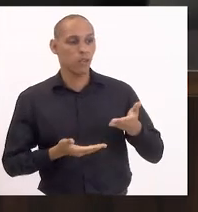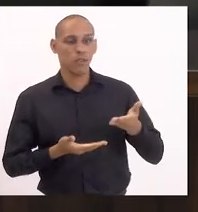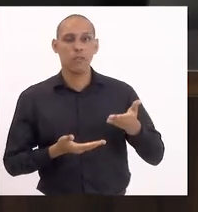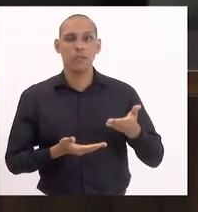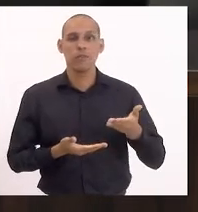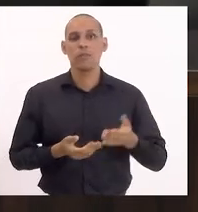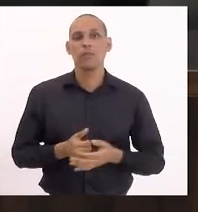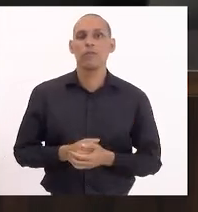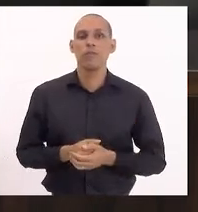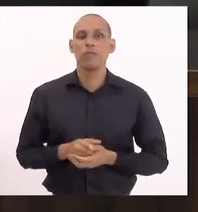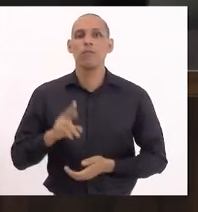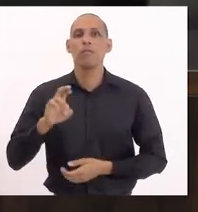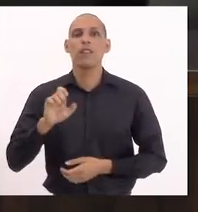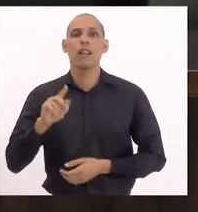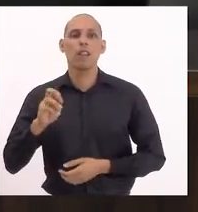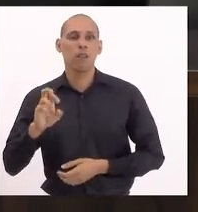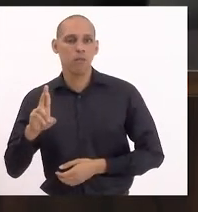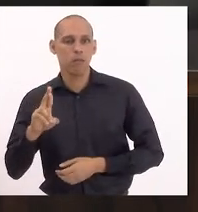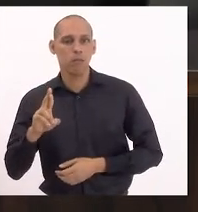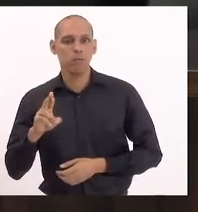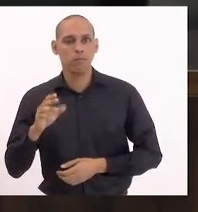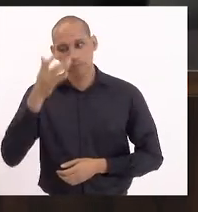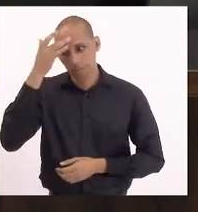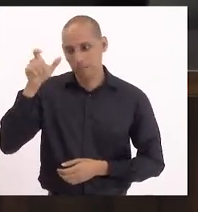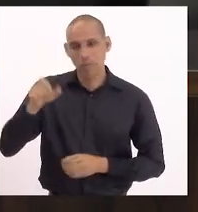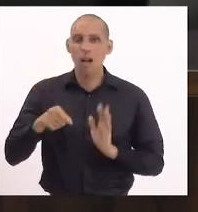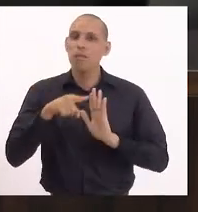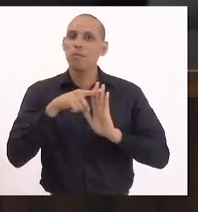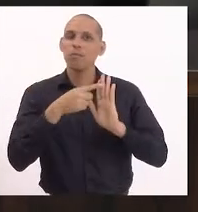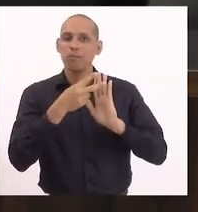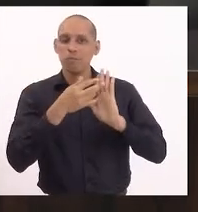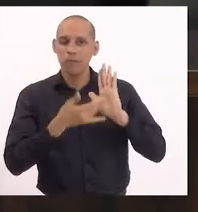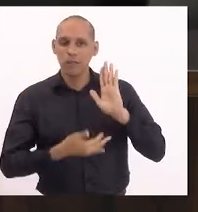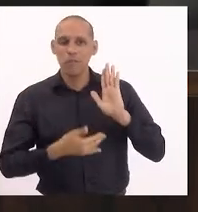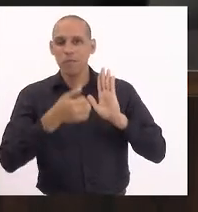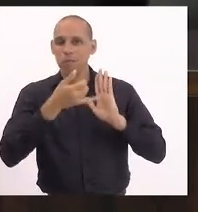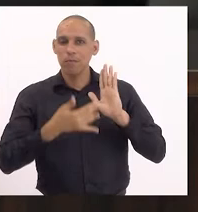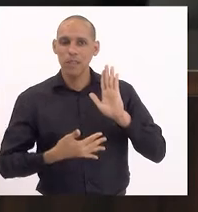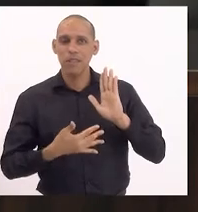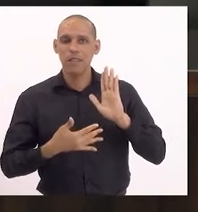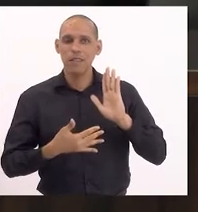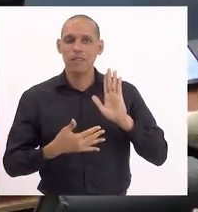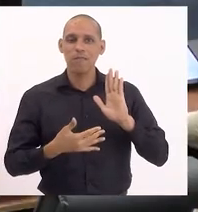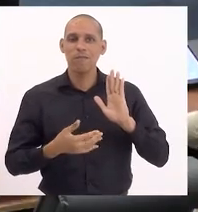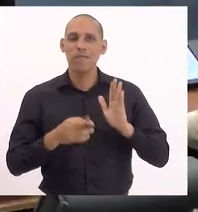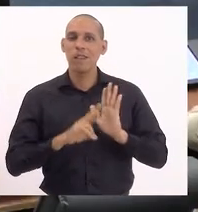dos projetos de hoje, representando o governo, deputado Luiz Paulo.